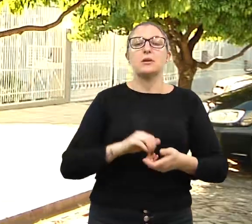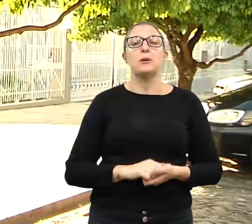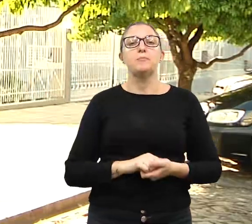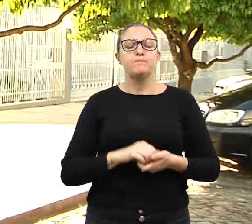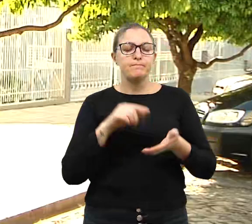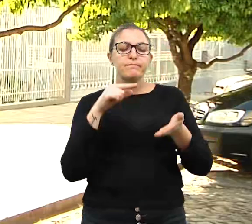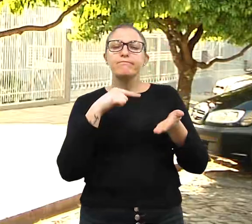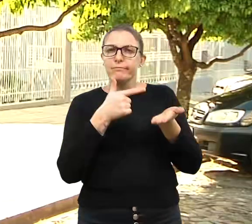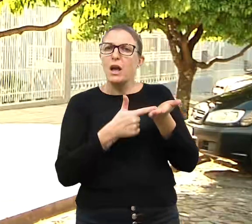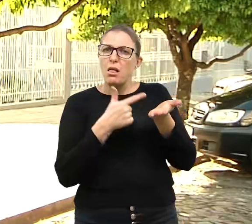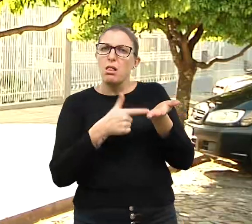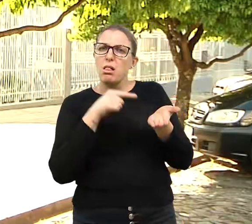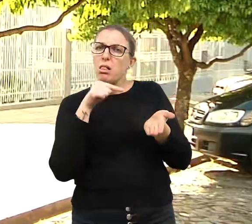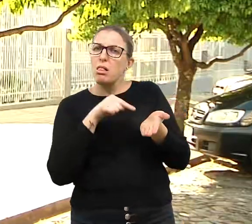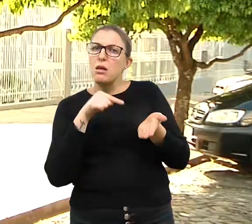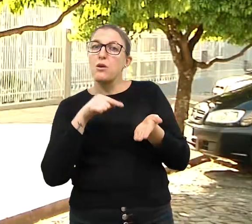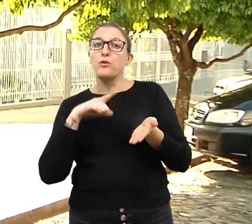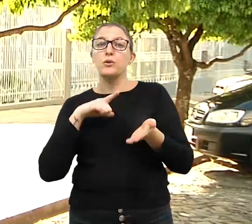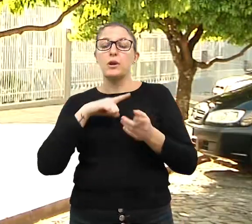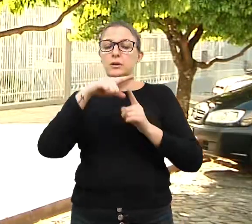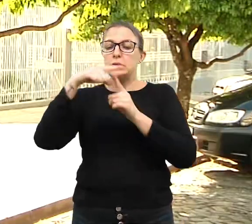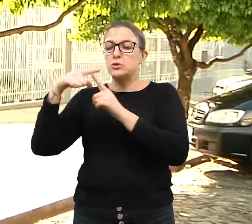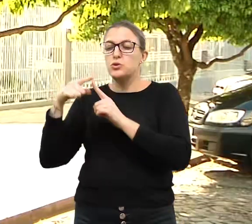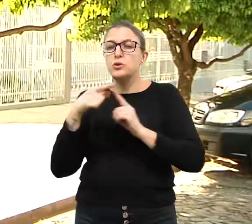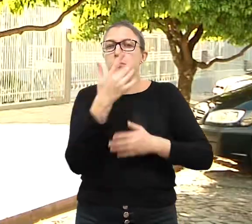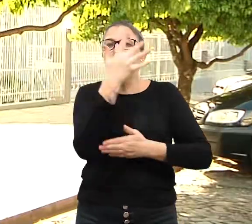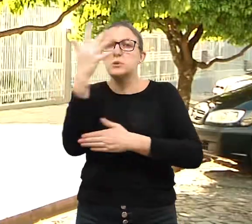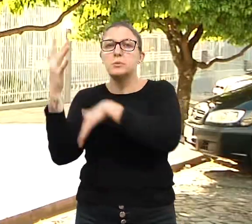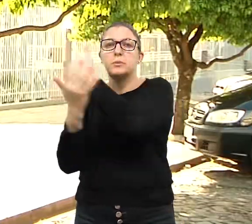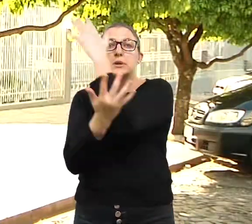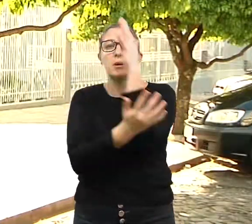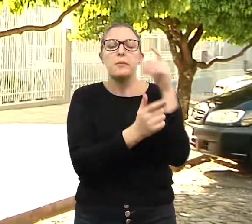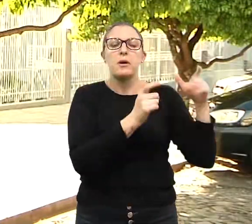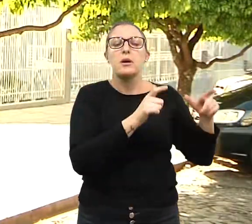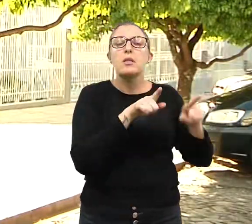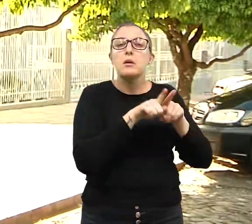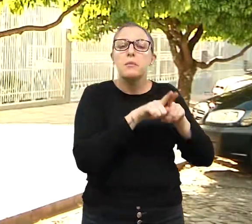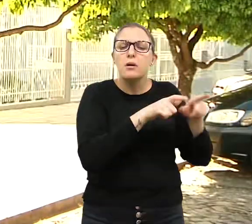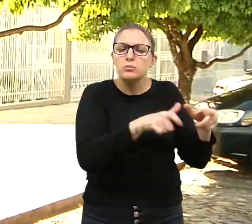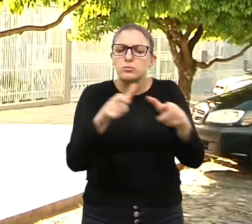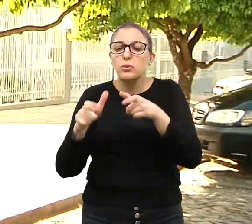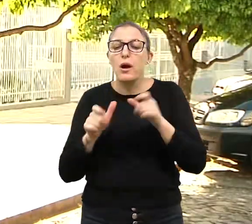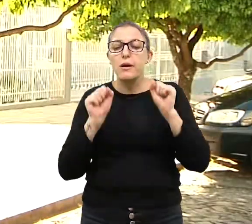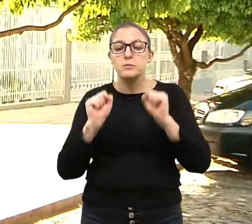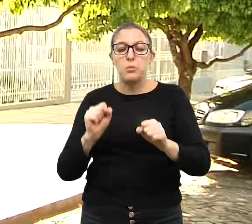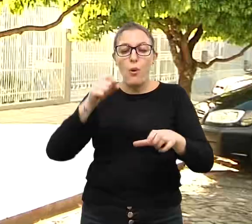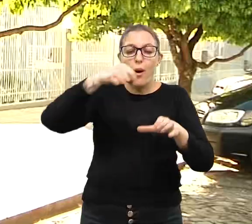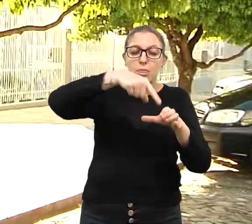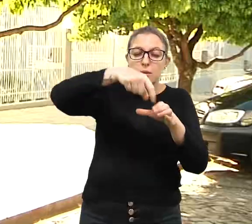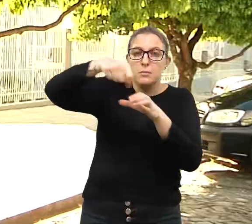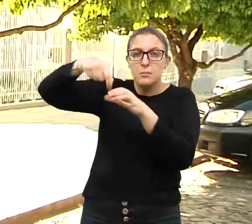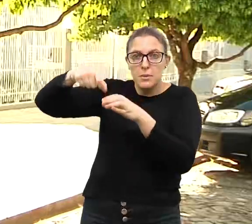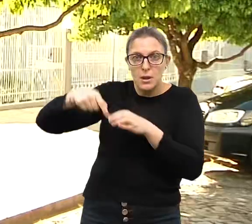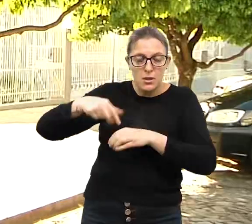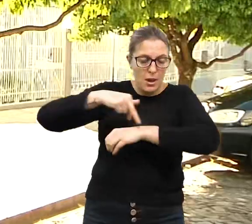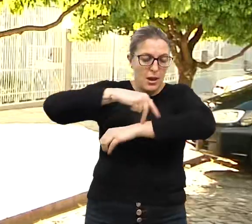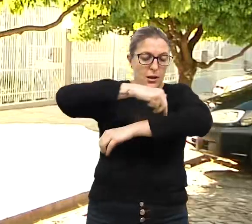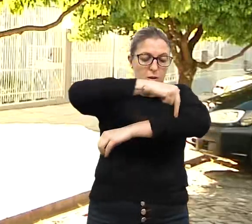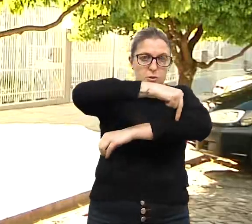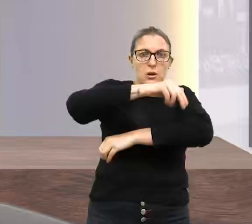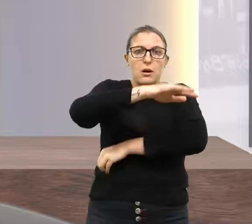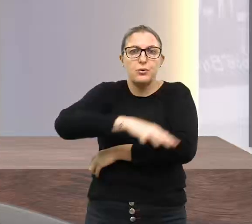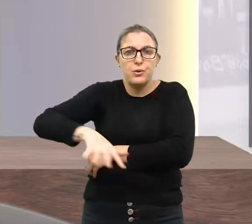pode encontrar espécies e também os locais onde elas podem ser plantadas, em calçadas e, é claro, em áreas